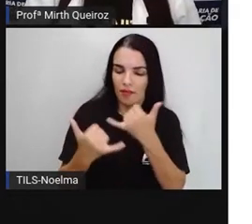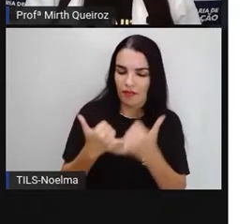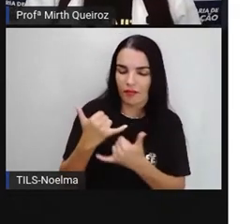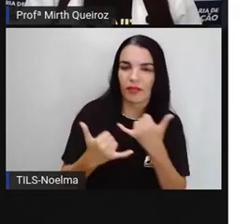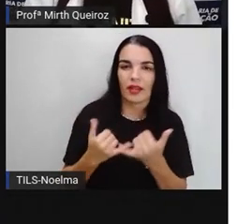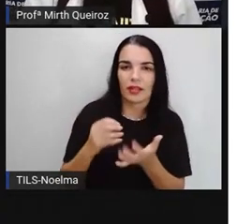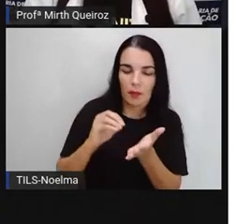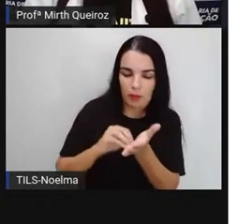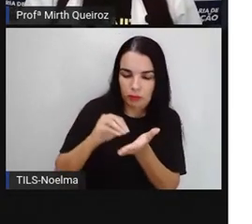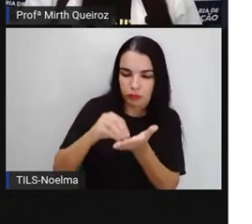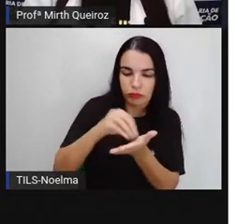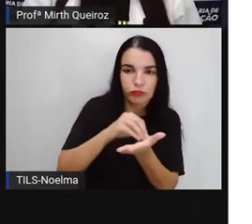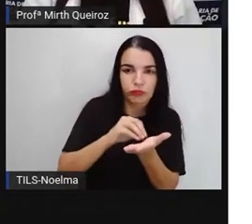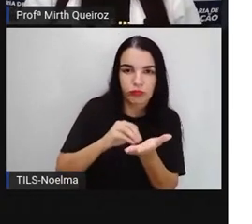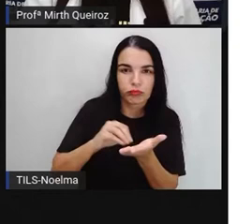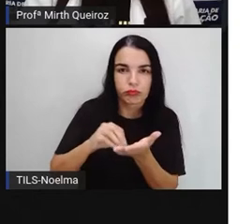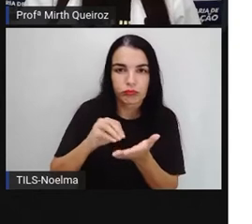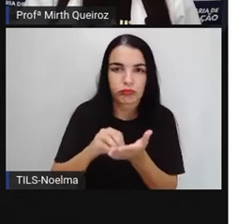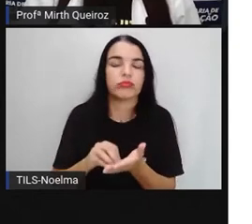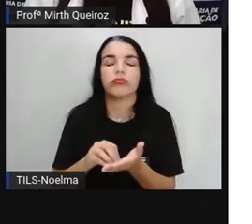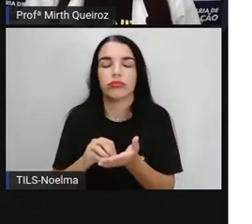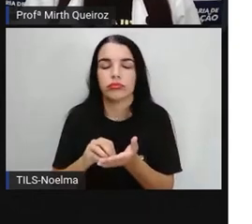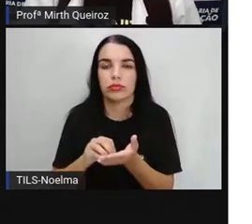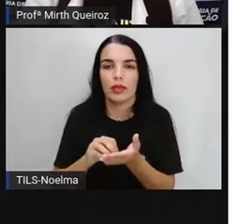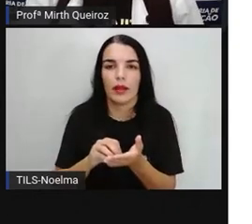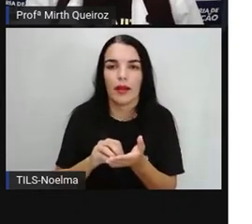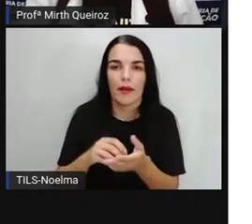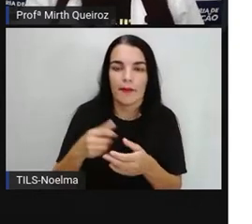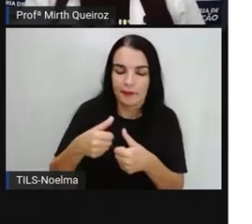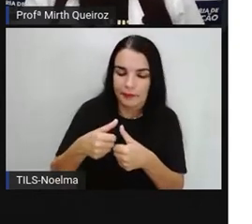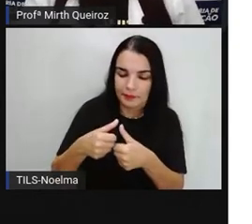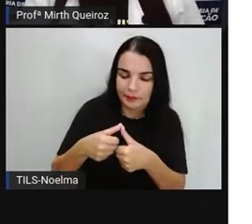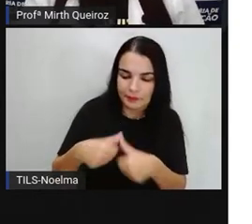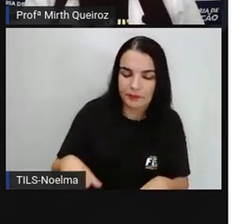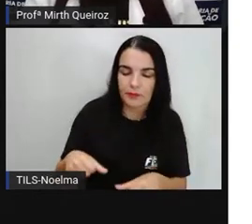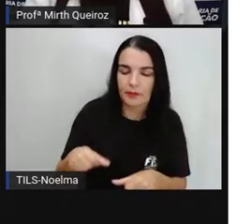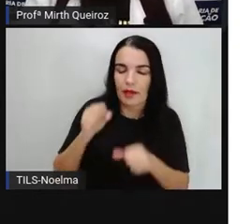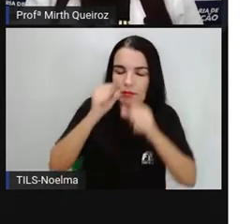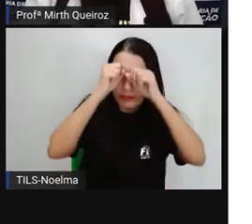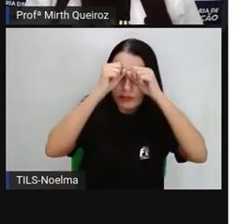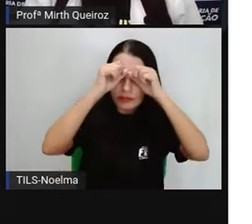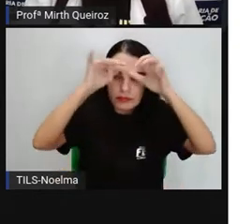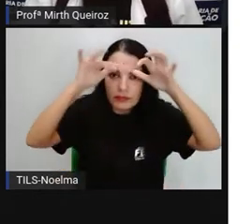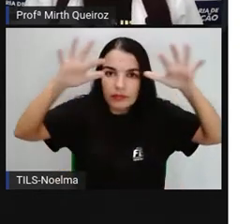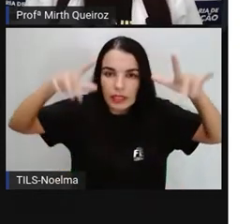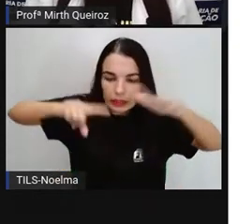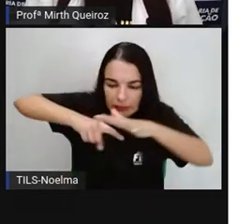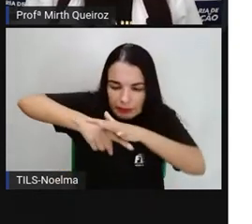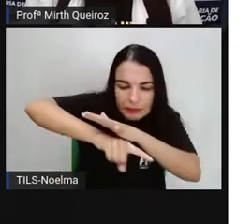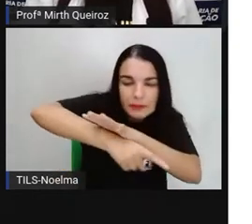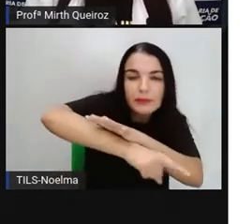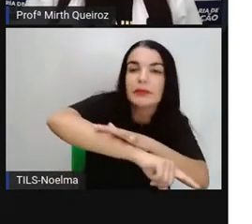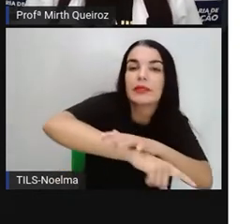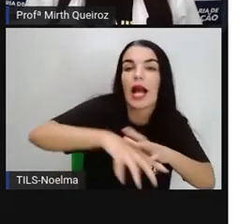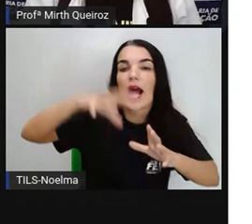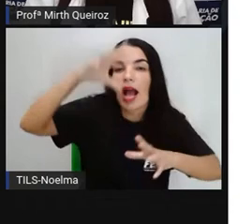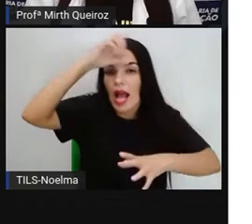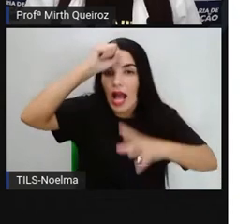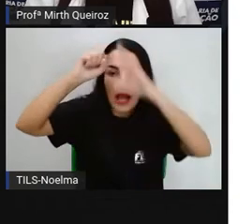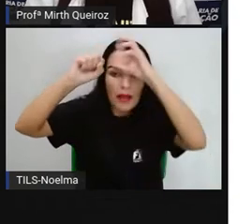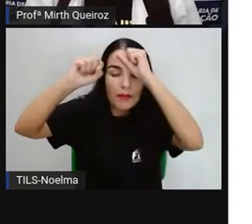as figuras, treinam a visão espacial, exploram a criatividade, aprendem sobre a